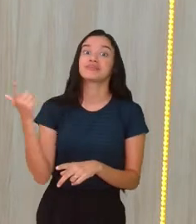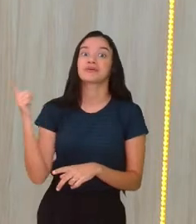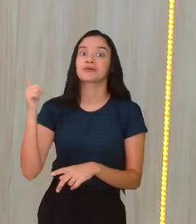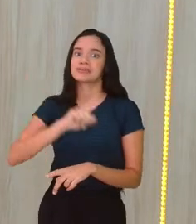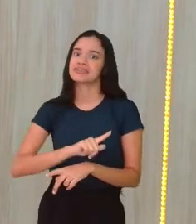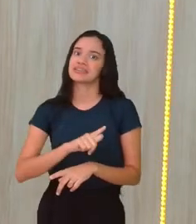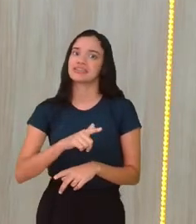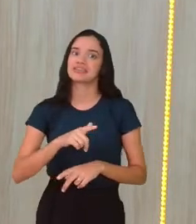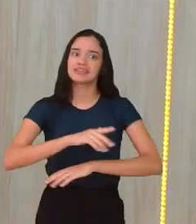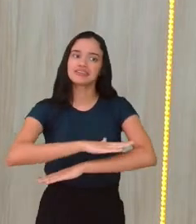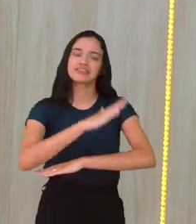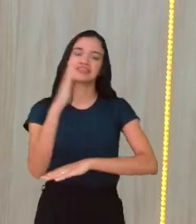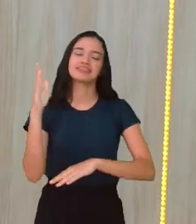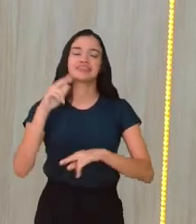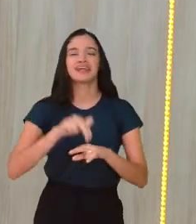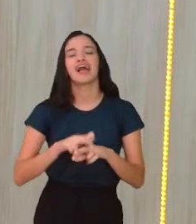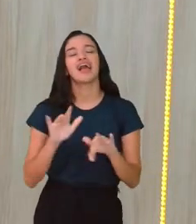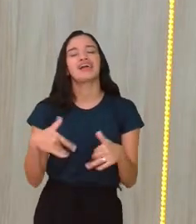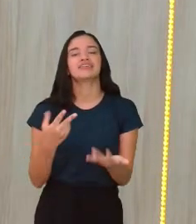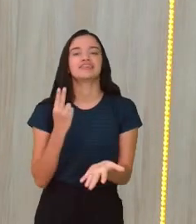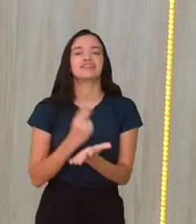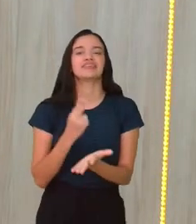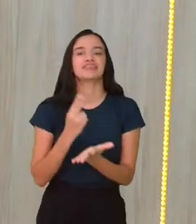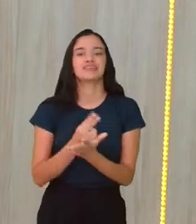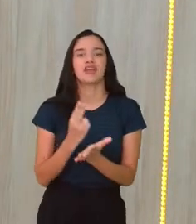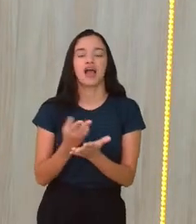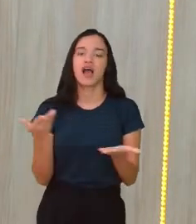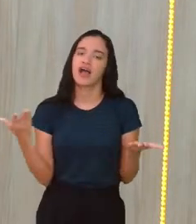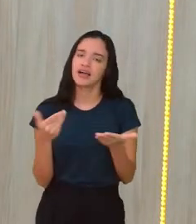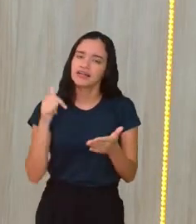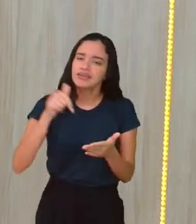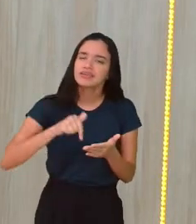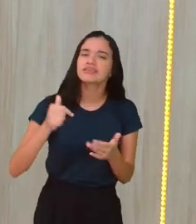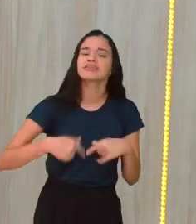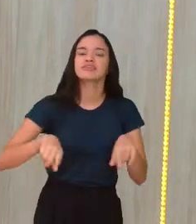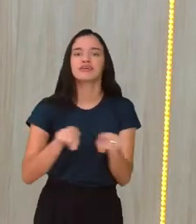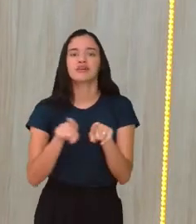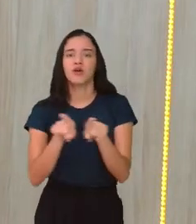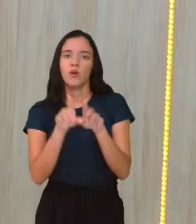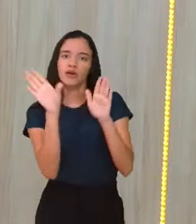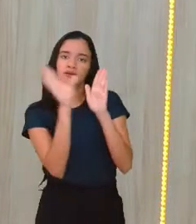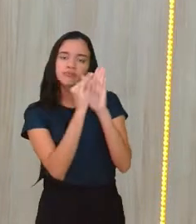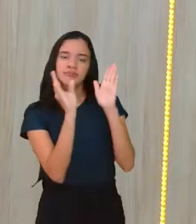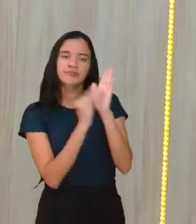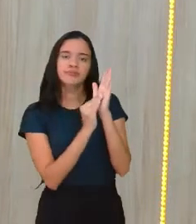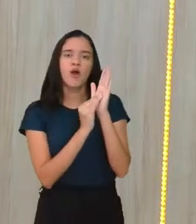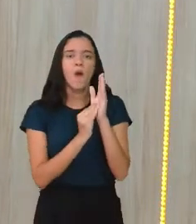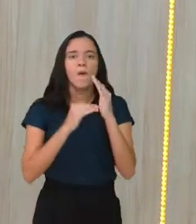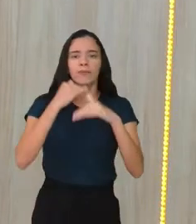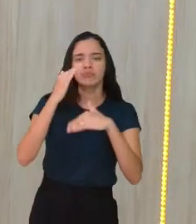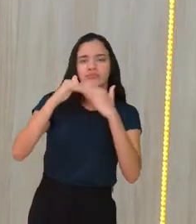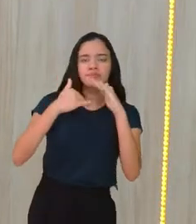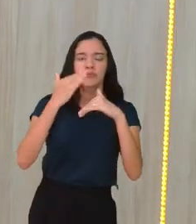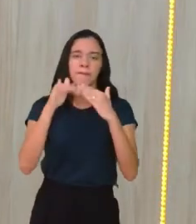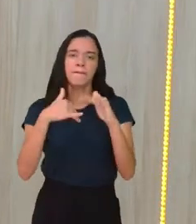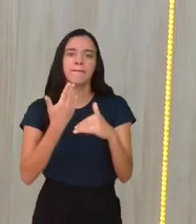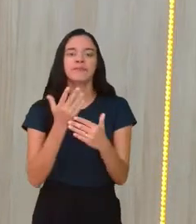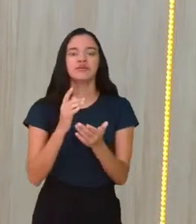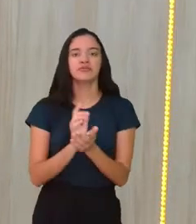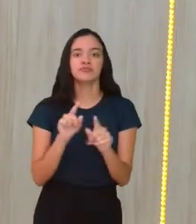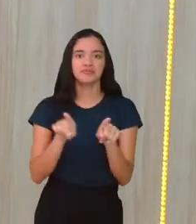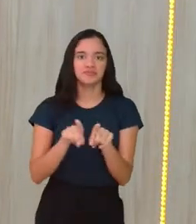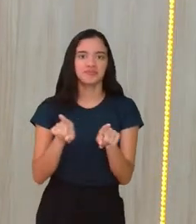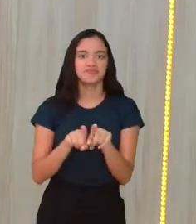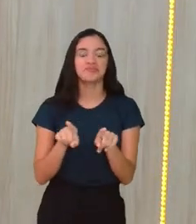na janela, aí tá tudo certo. A gente vai sempre nessa batalha. Aqui também é assim, no conteúdo a gente vai pegando um pouquinho pra poder construir